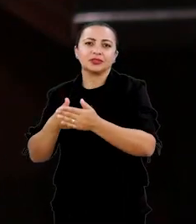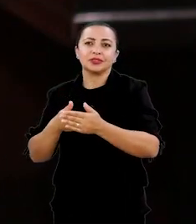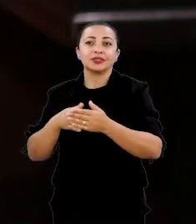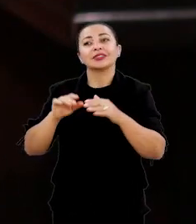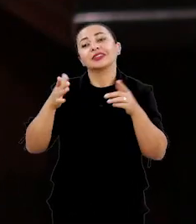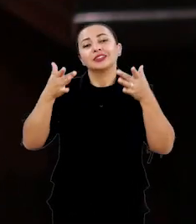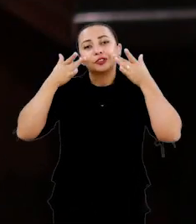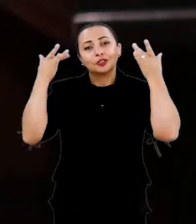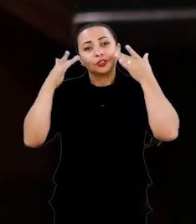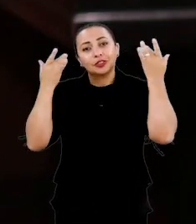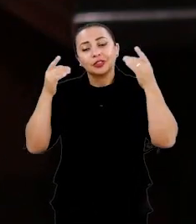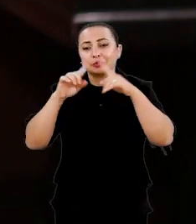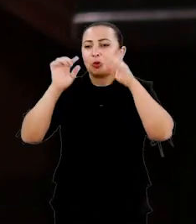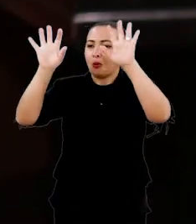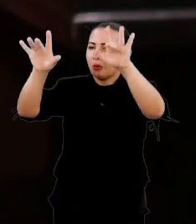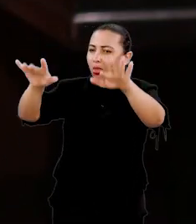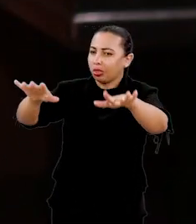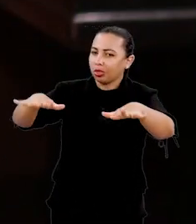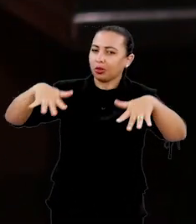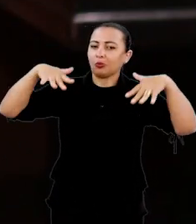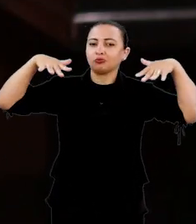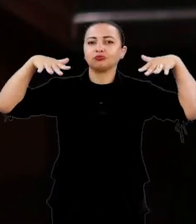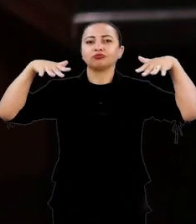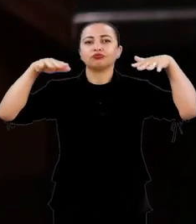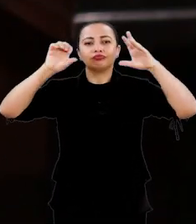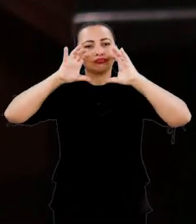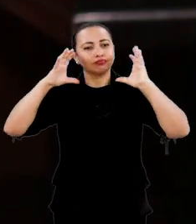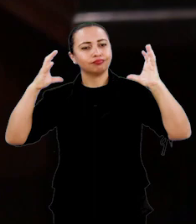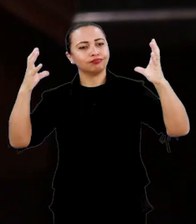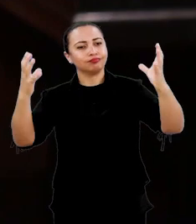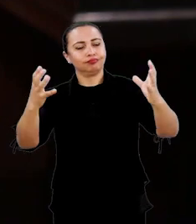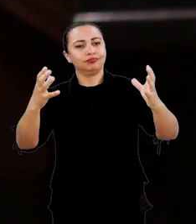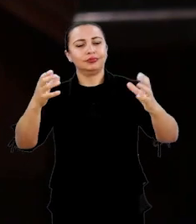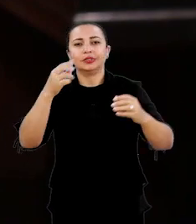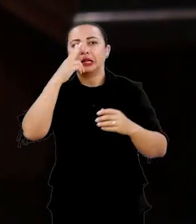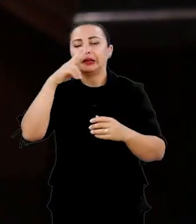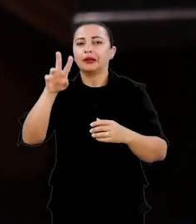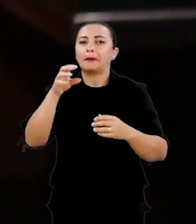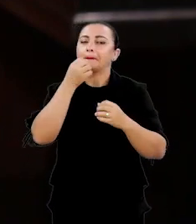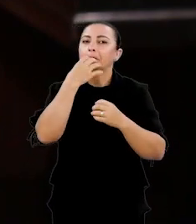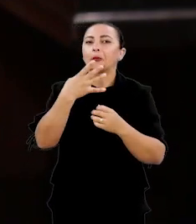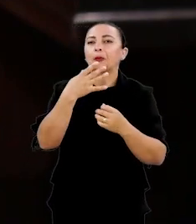limitada. E o teatro, por ser mais massivo, era a forma mais